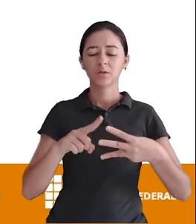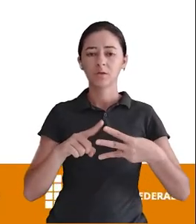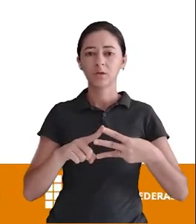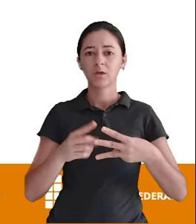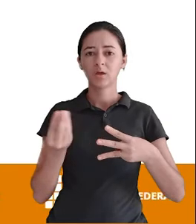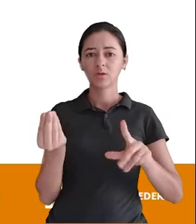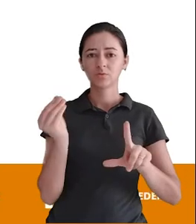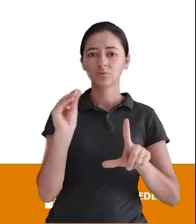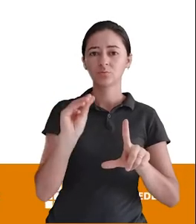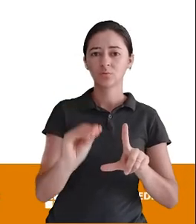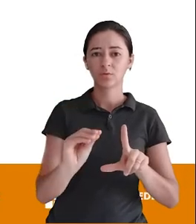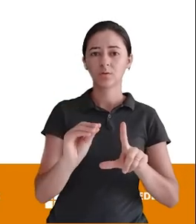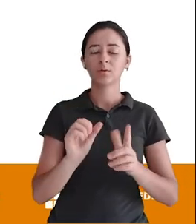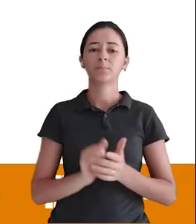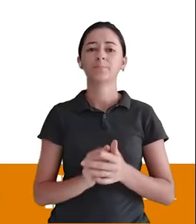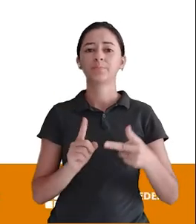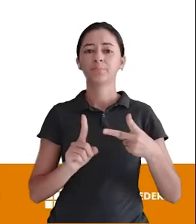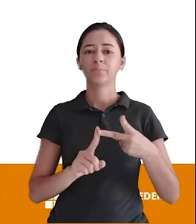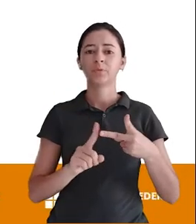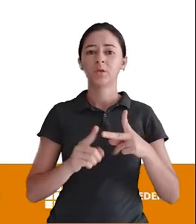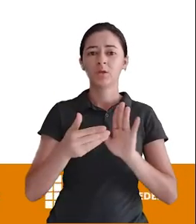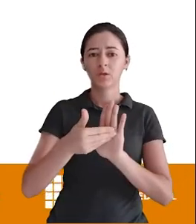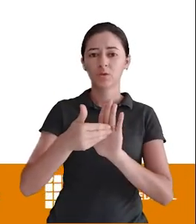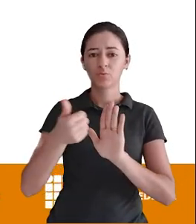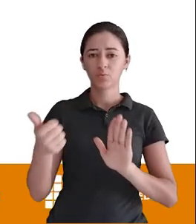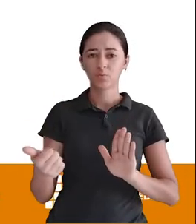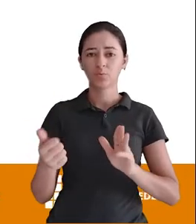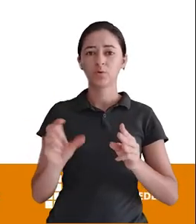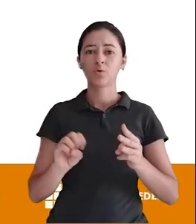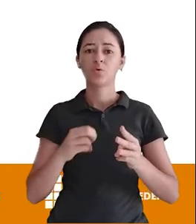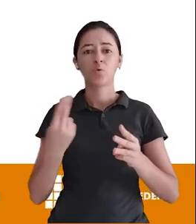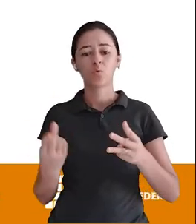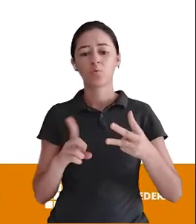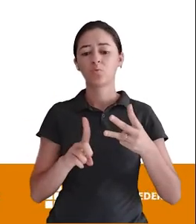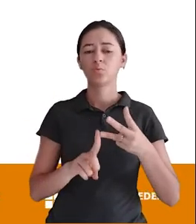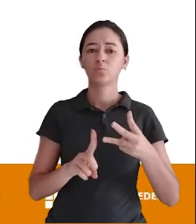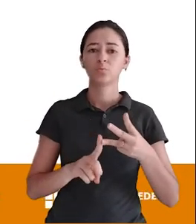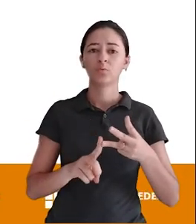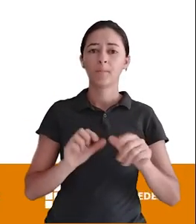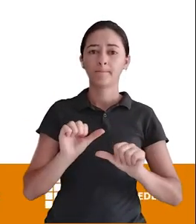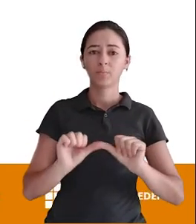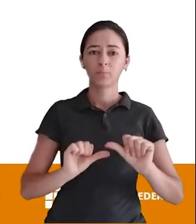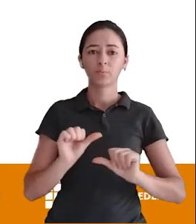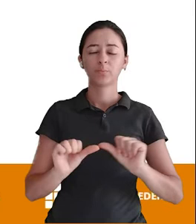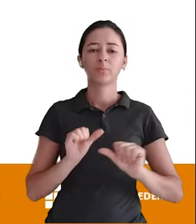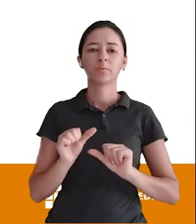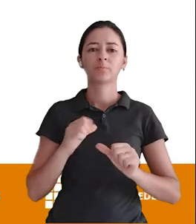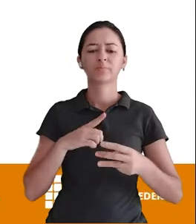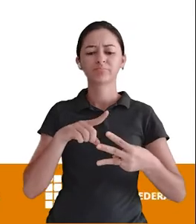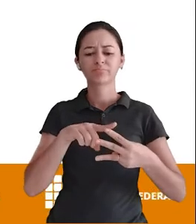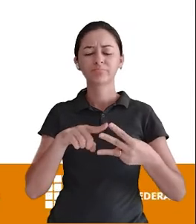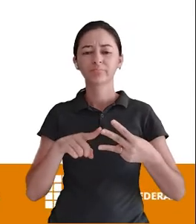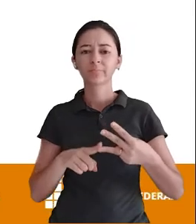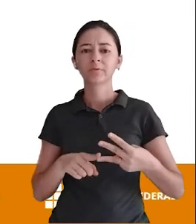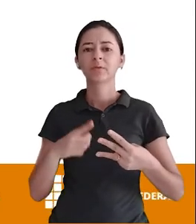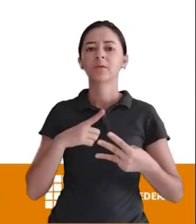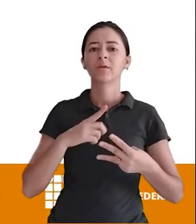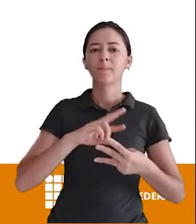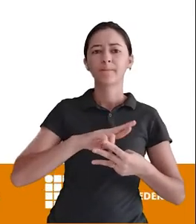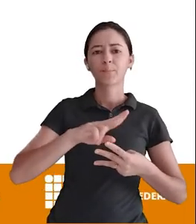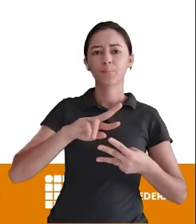tipo dele Beleza? Então para cada tipo De alteração Existe um operador Específico A ser utilizado